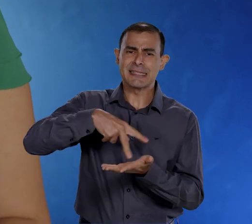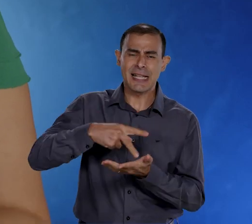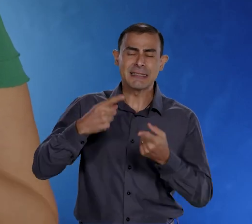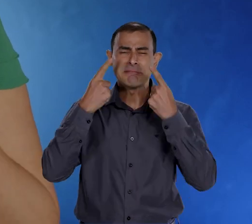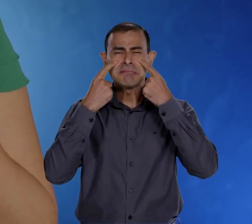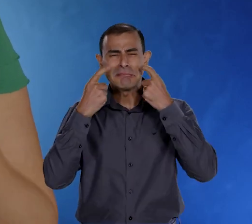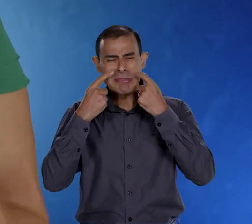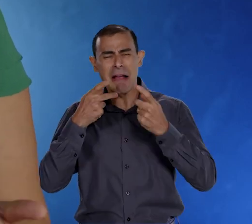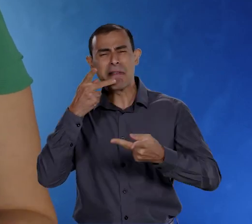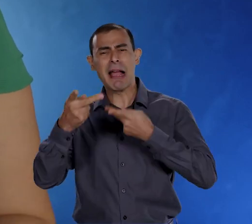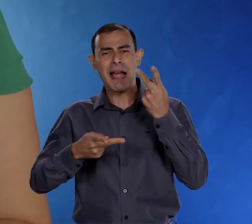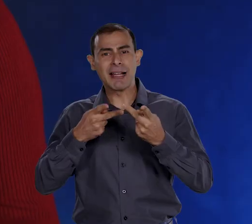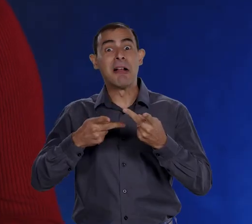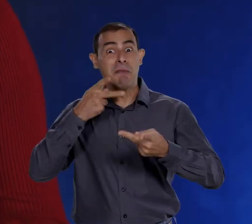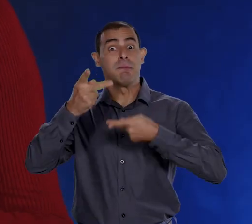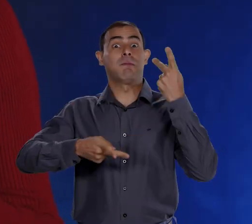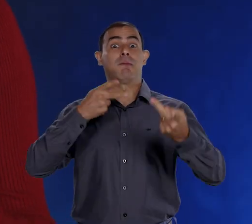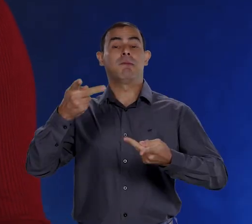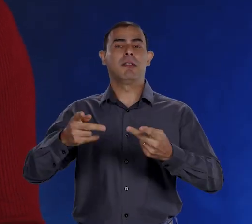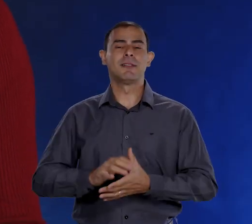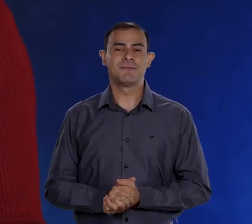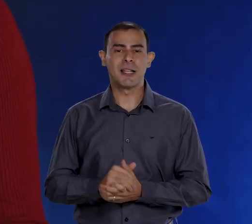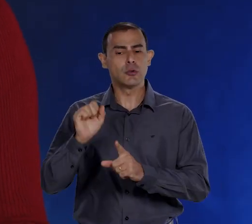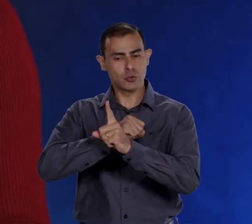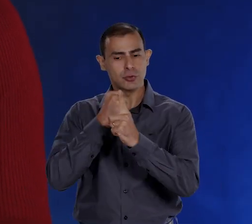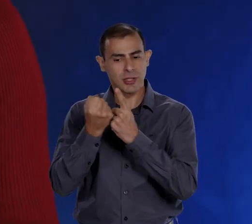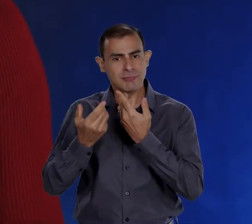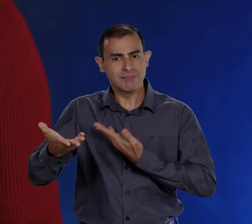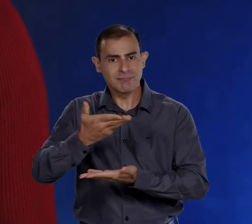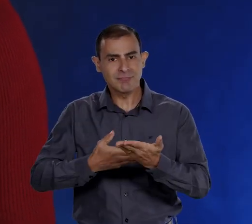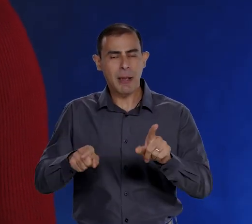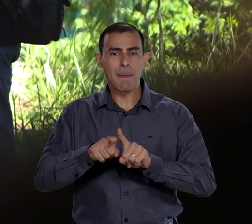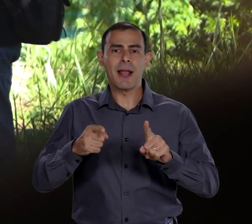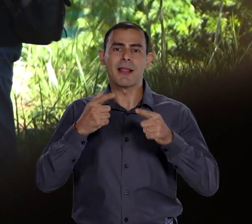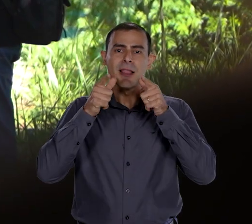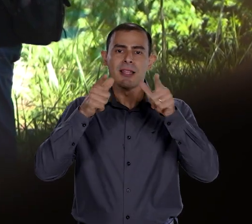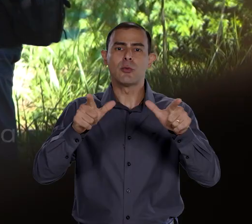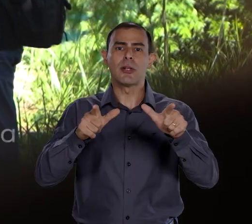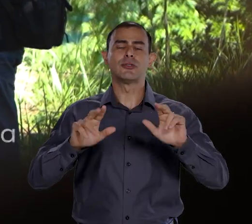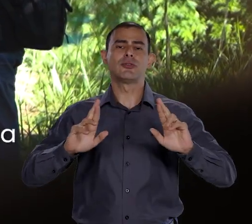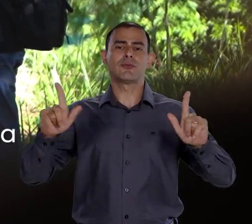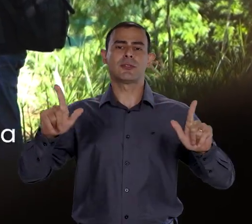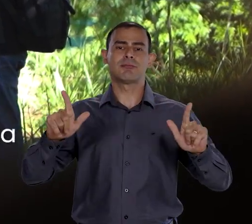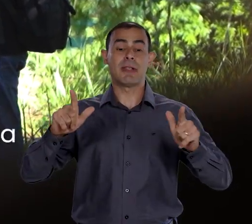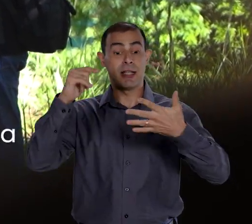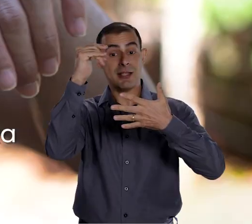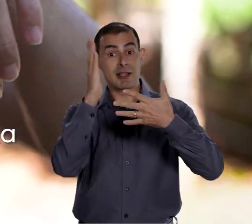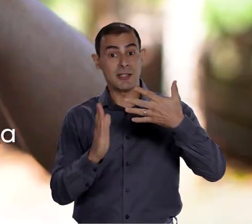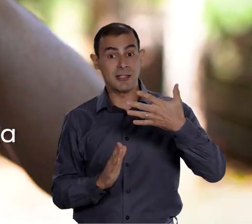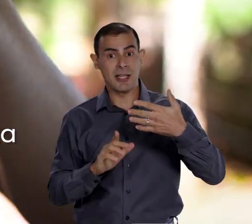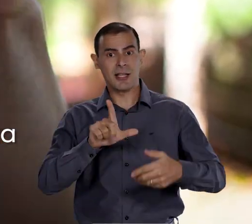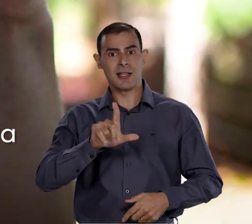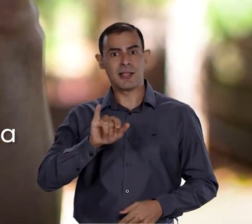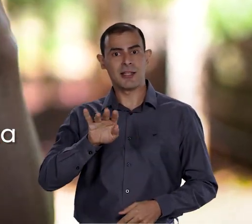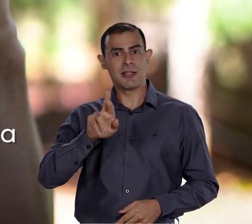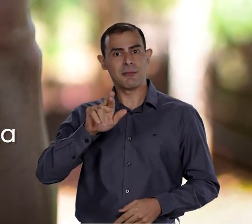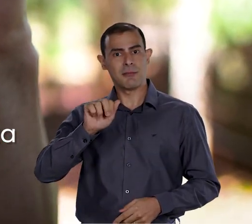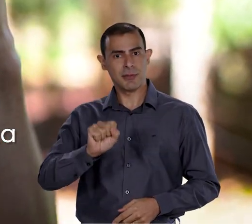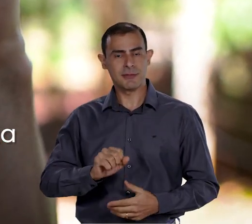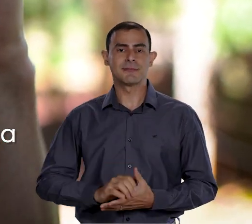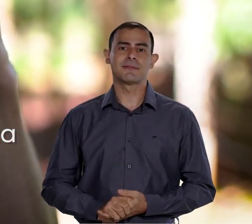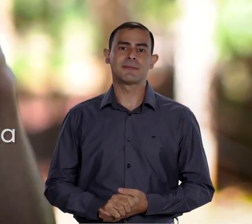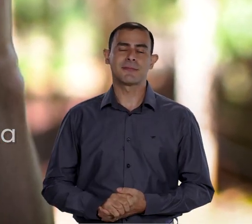fala e fala muito. Se socializa, mas em outra língua. A Libras, língua brasileira de